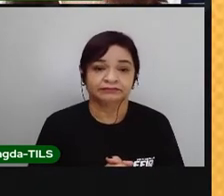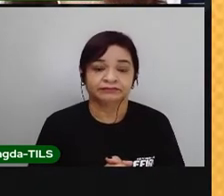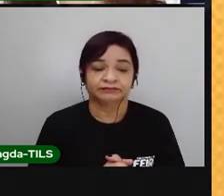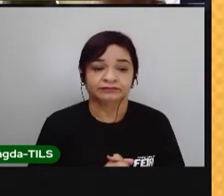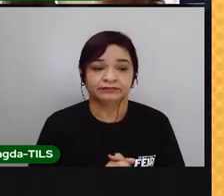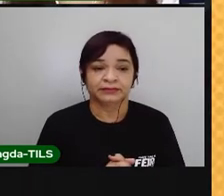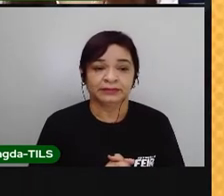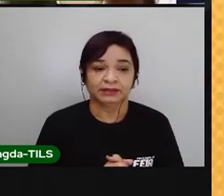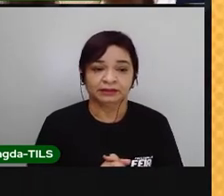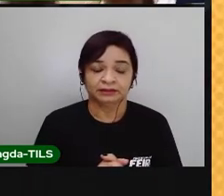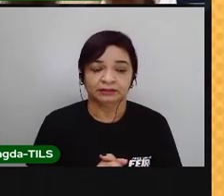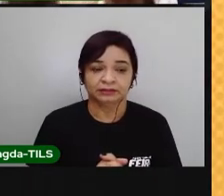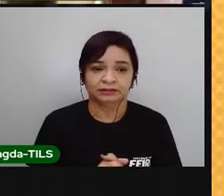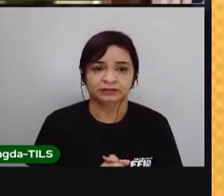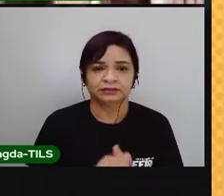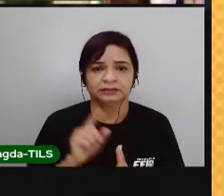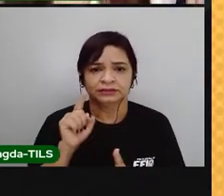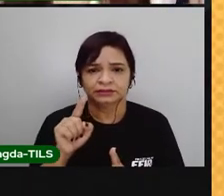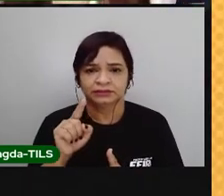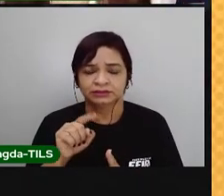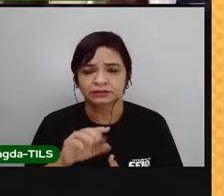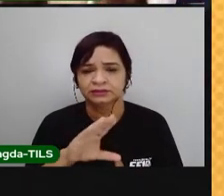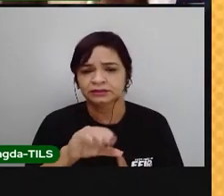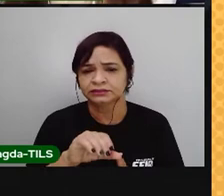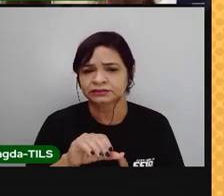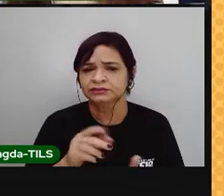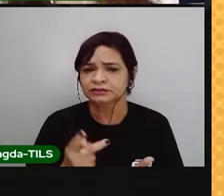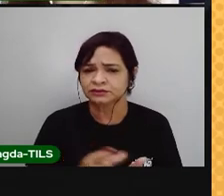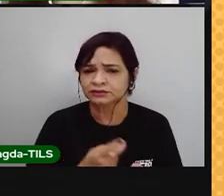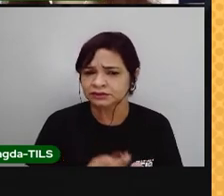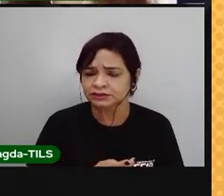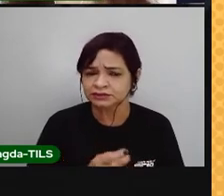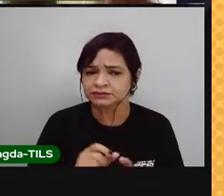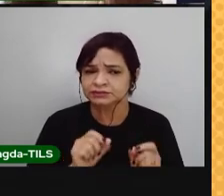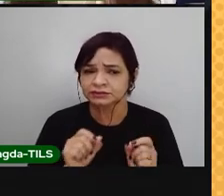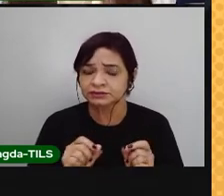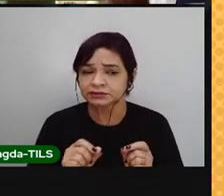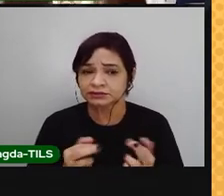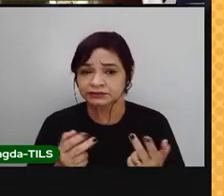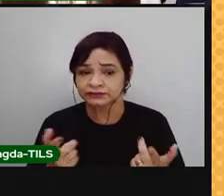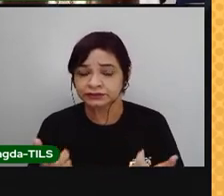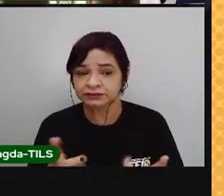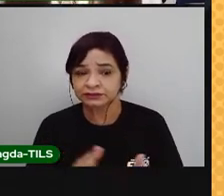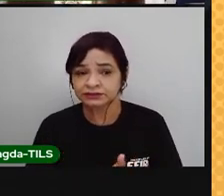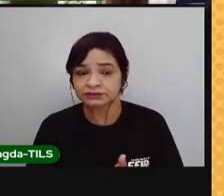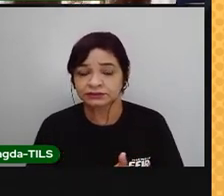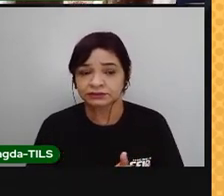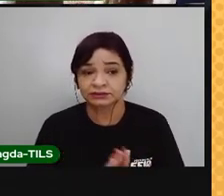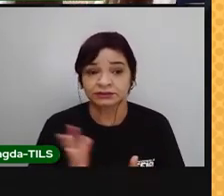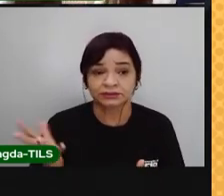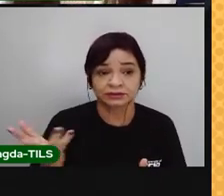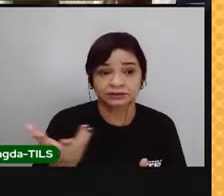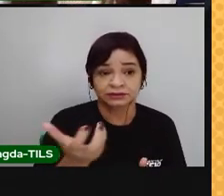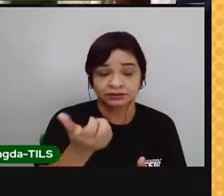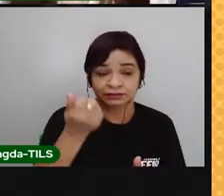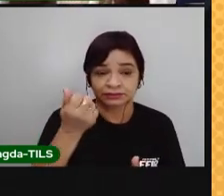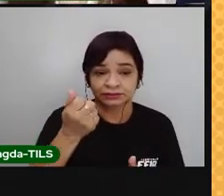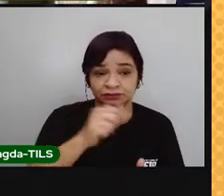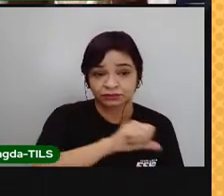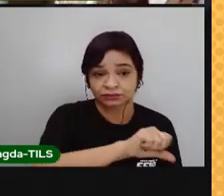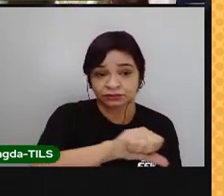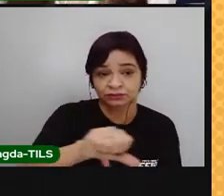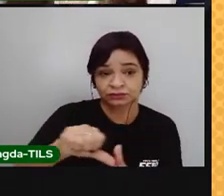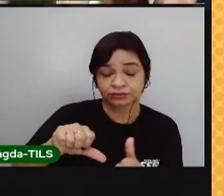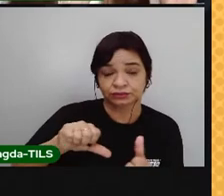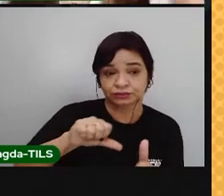No hemisfério norte, acontece basicamente a mesma coisa. A diferença é que as estações vão ser opostas, justamente